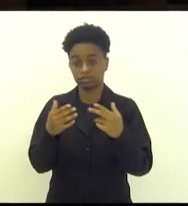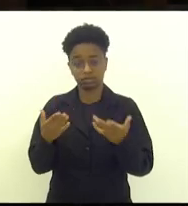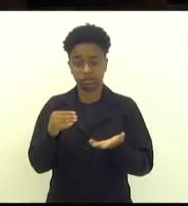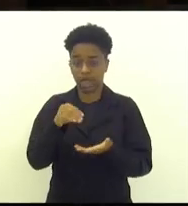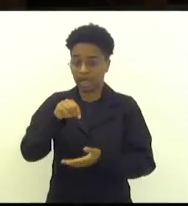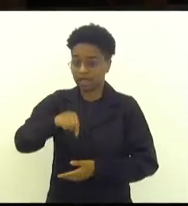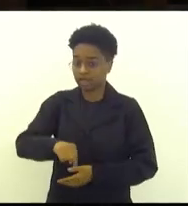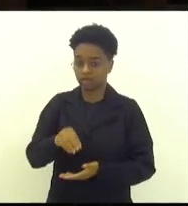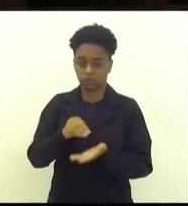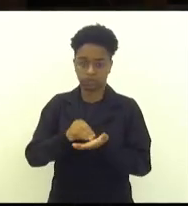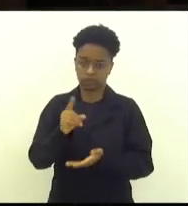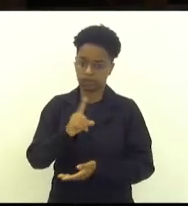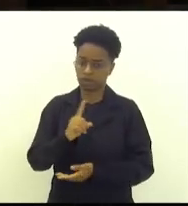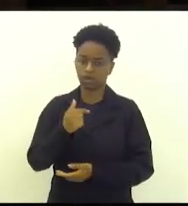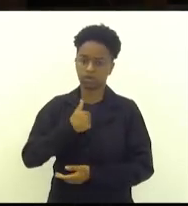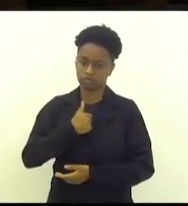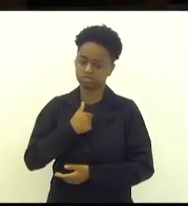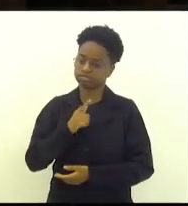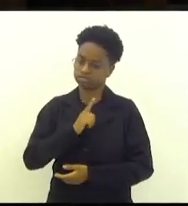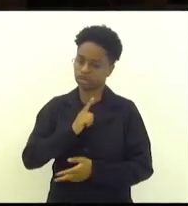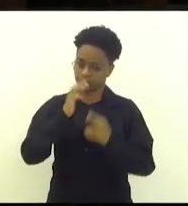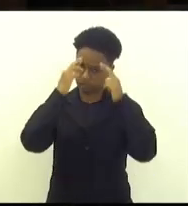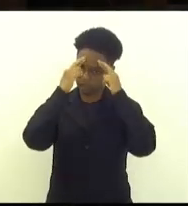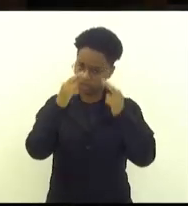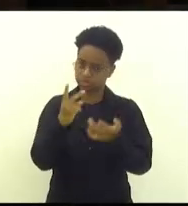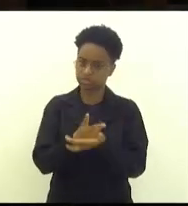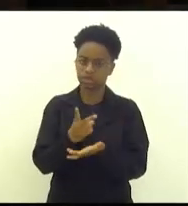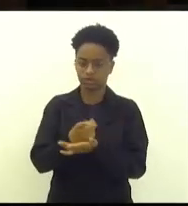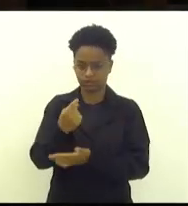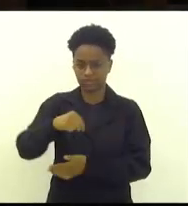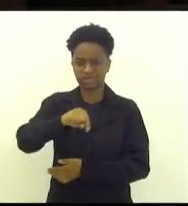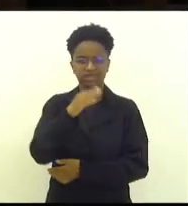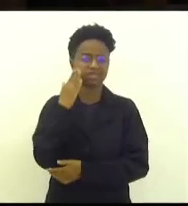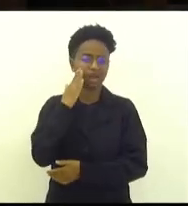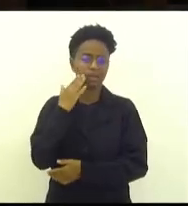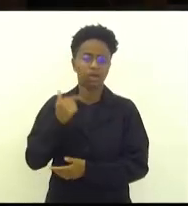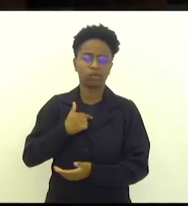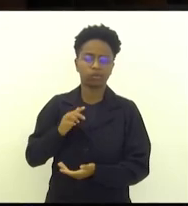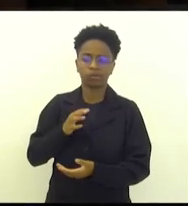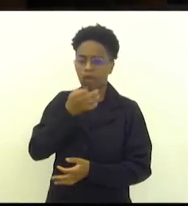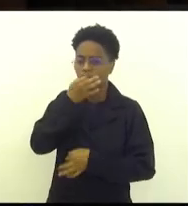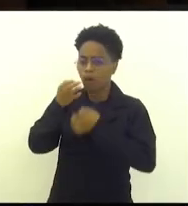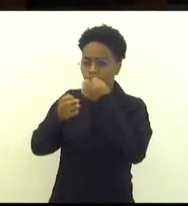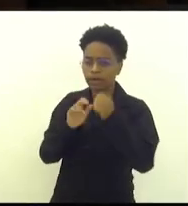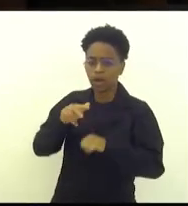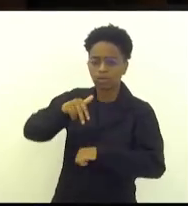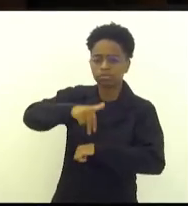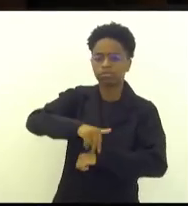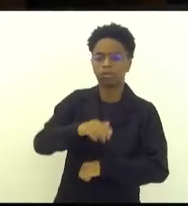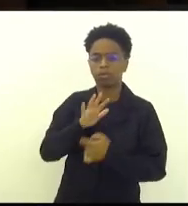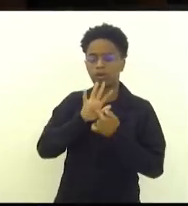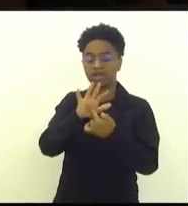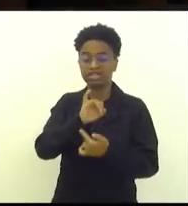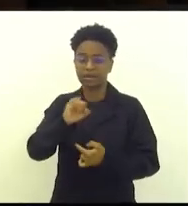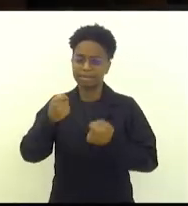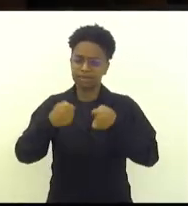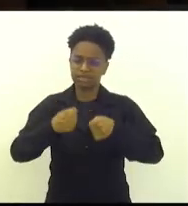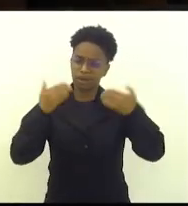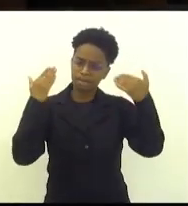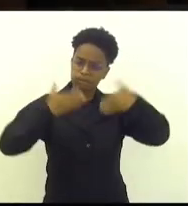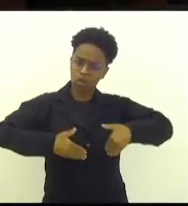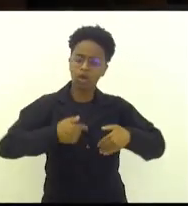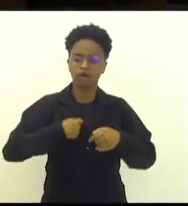aqui no deputado Dr. Serginho, todos sabem que eu sou uma pessoa de posicionamento, e quando tenho que ir para o enfrentamento,